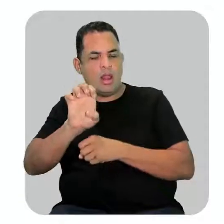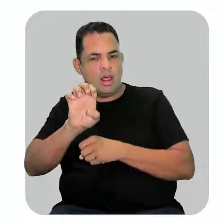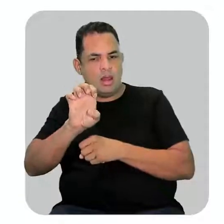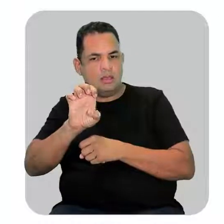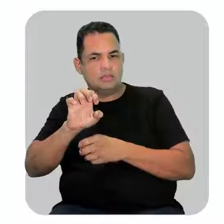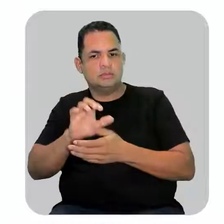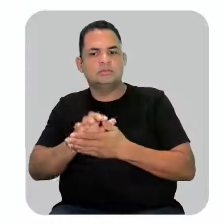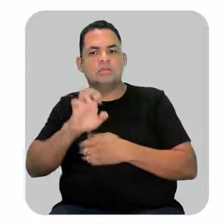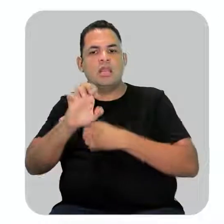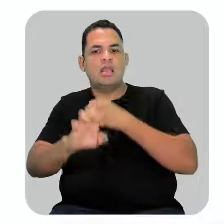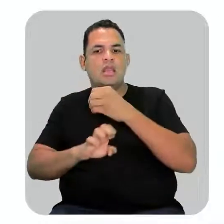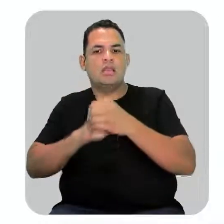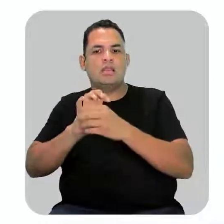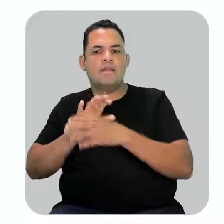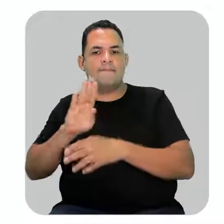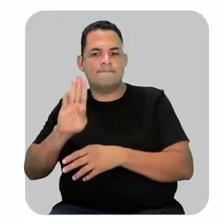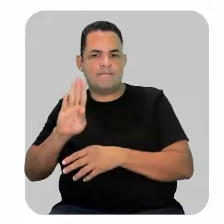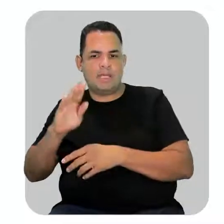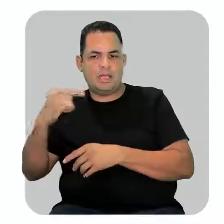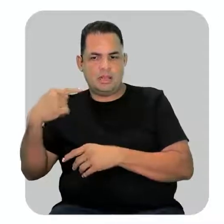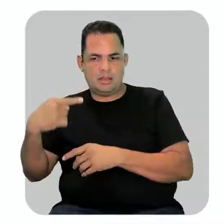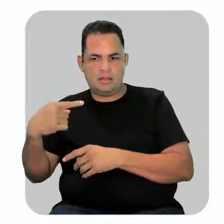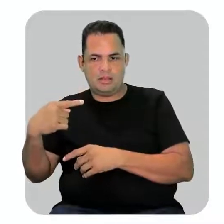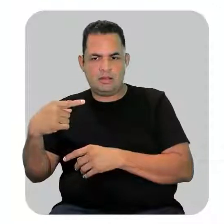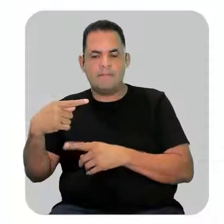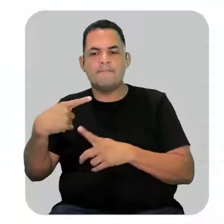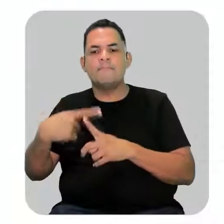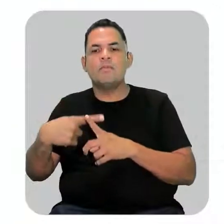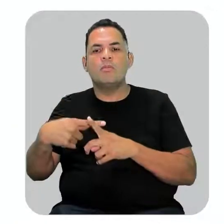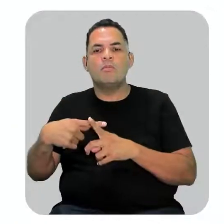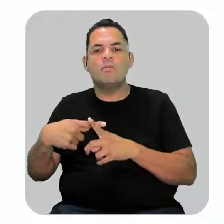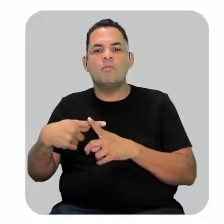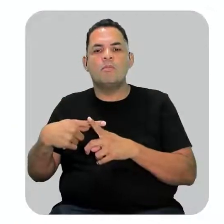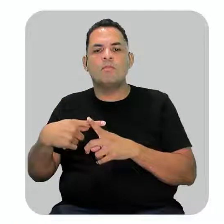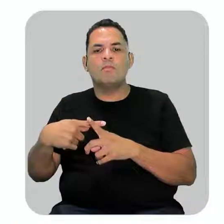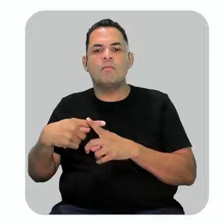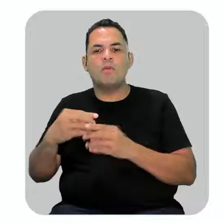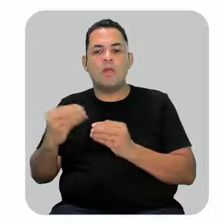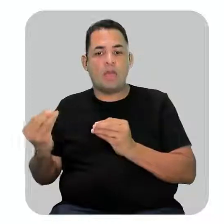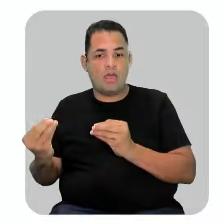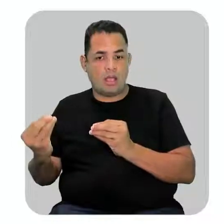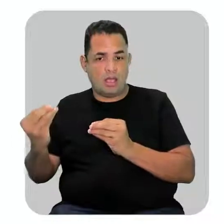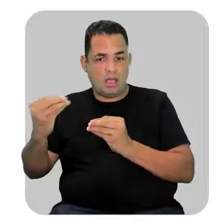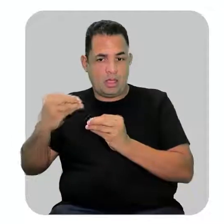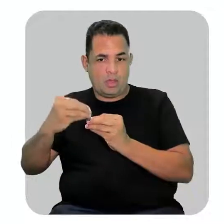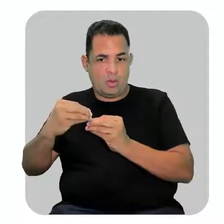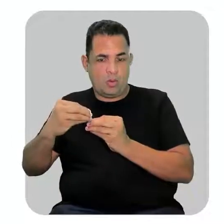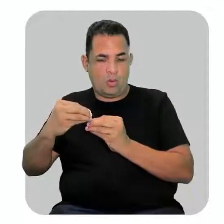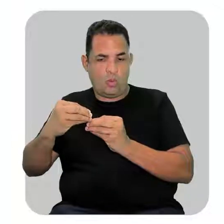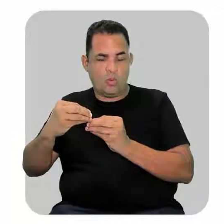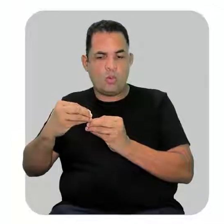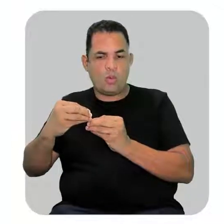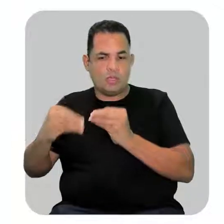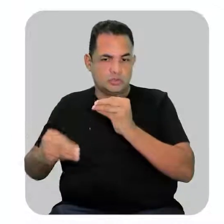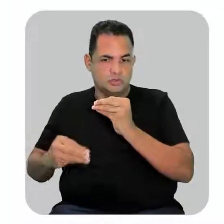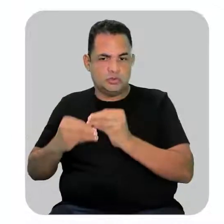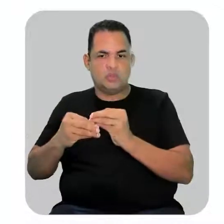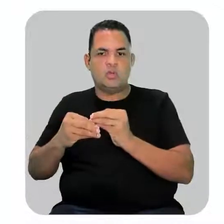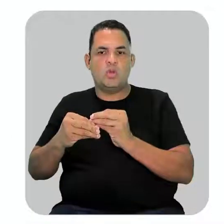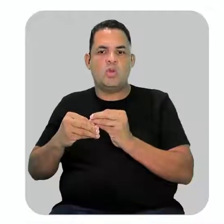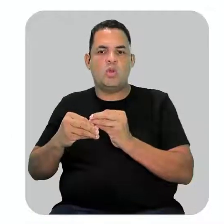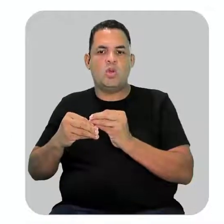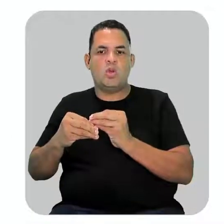ficamos com o elemento B negativo, porque ele ganhou elétron, ele ficou com carga negativa a mais.